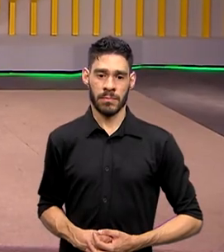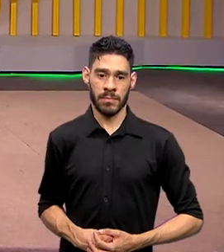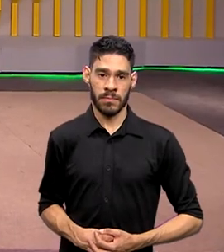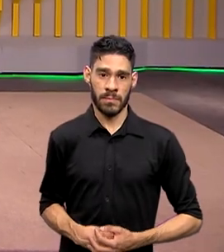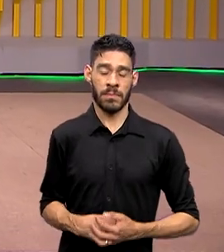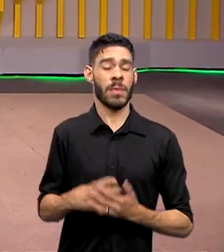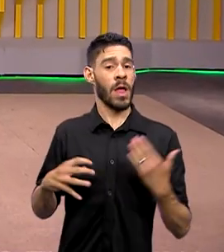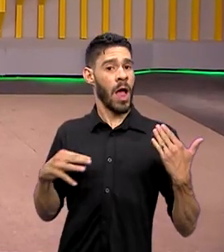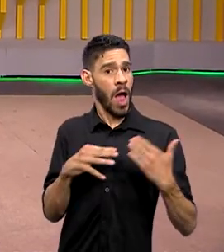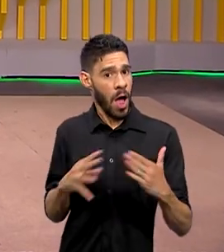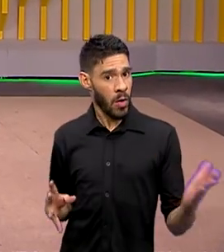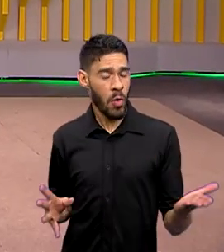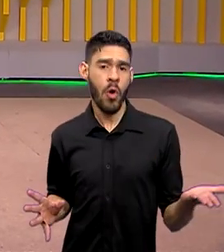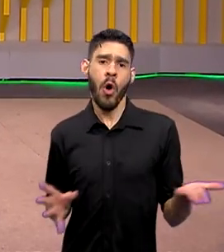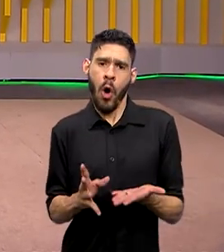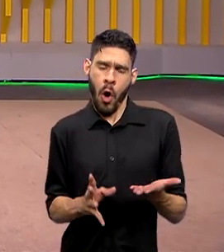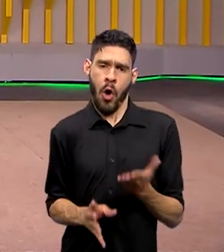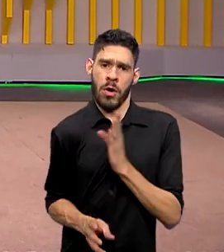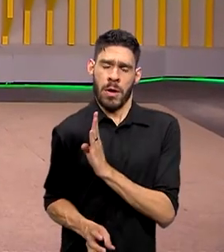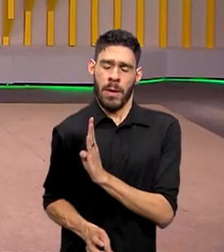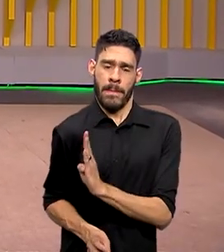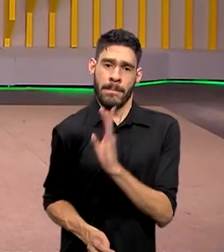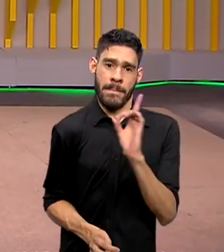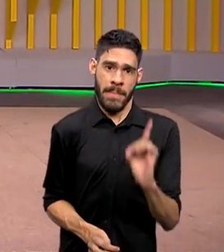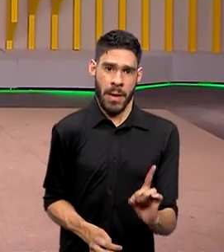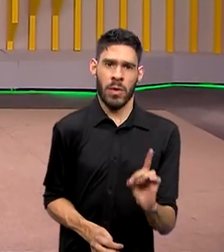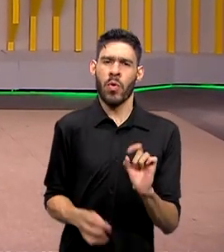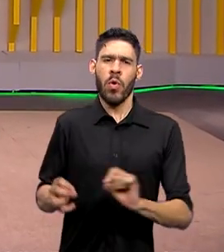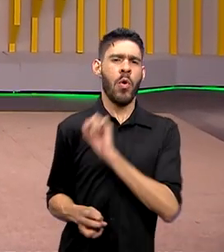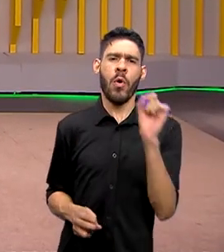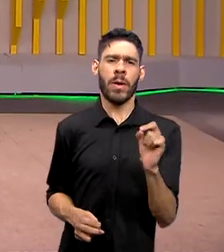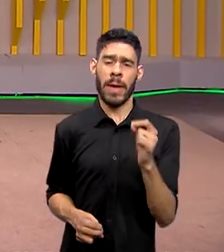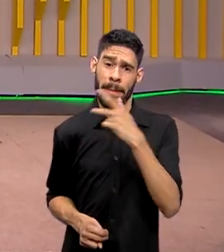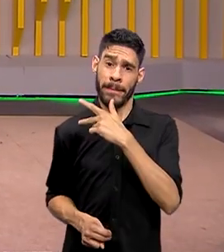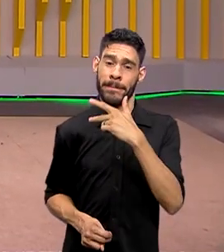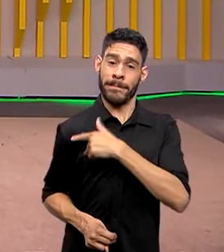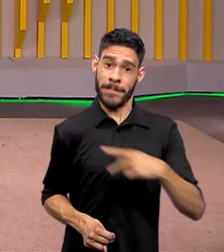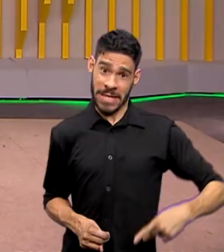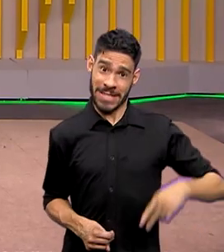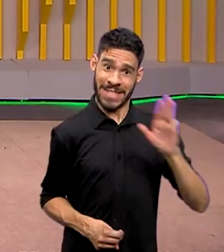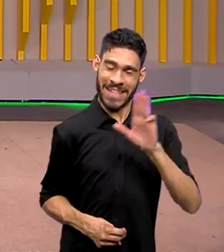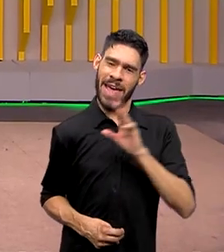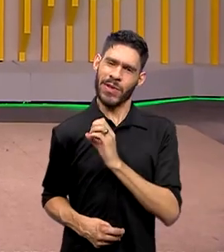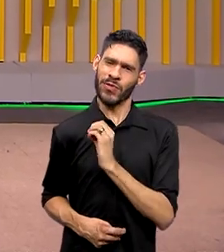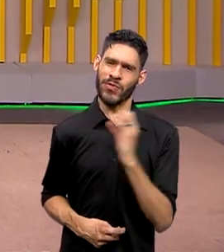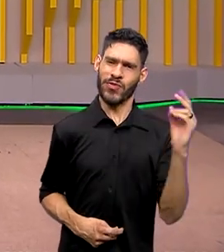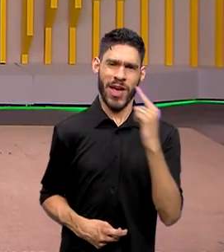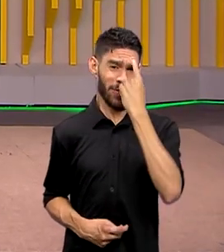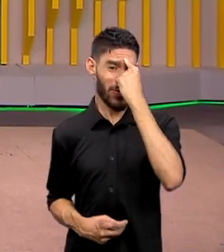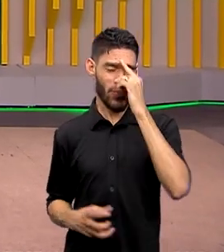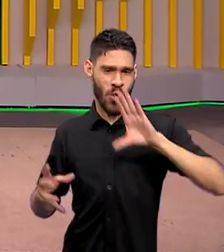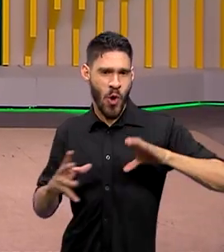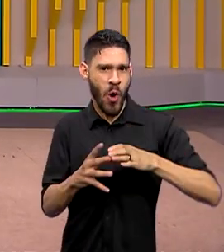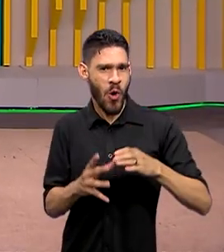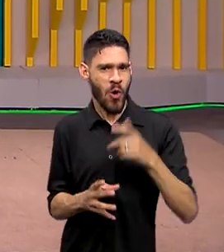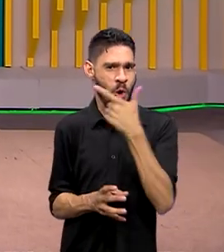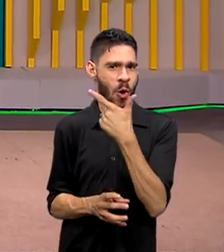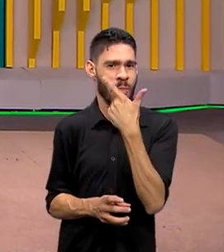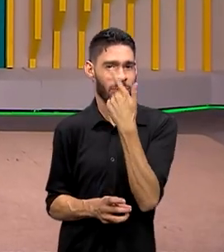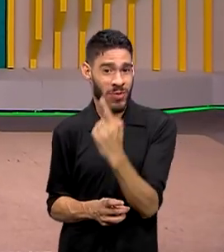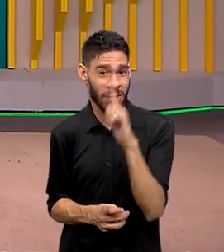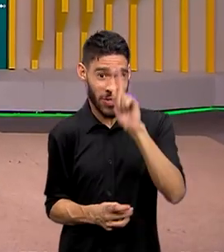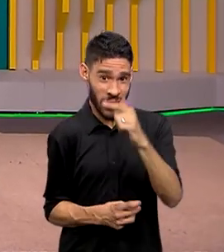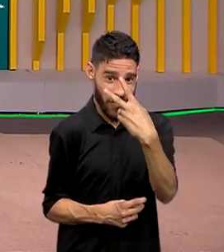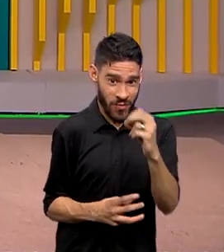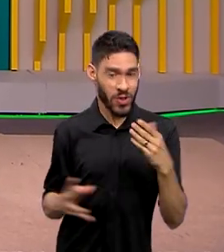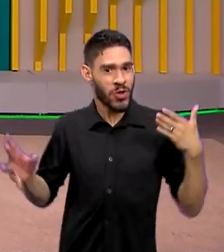Nós abrimos essa edição do Brasil em Dia com a ida do presidente Lula para a Índia, onde participa da cúpula do G20 nesse